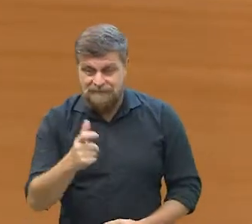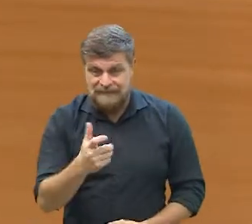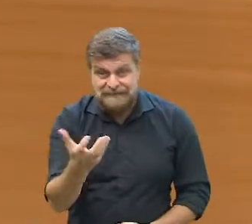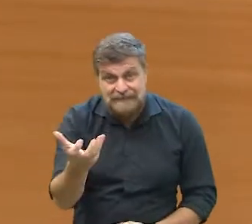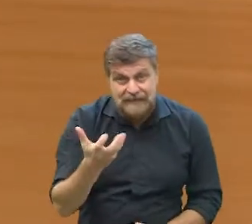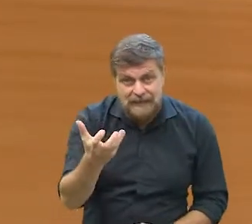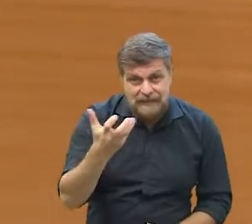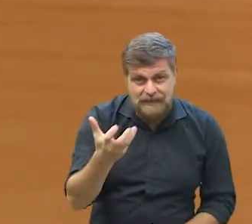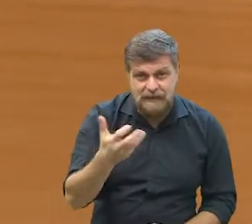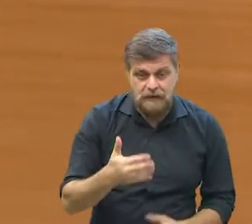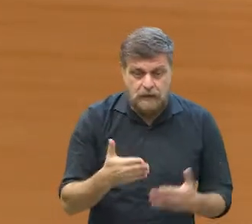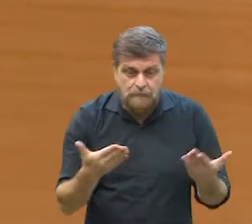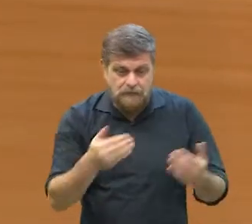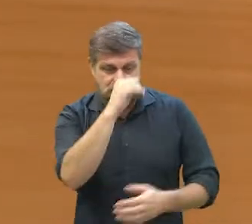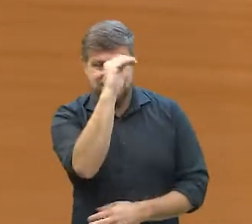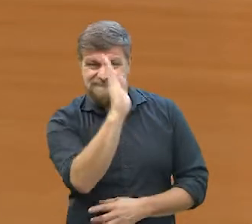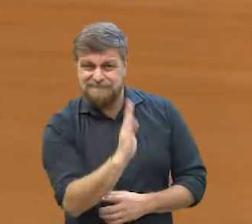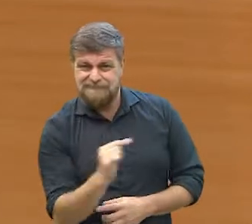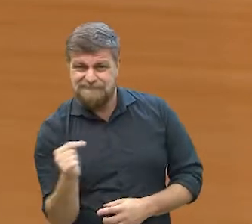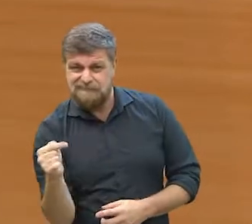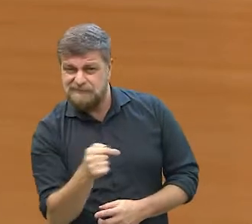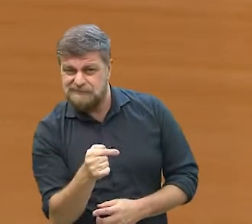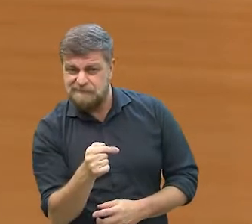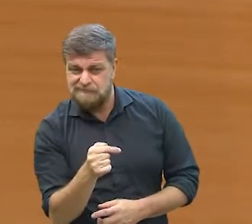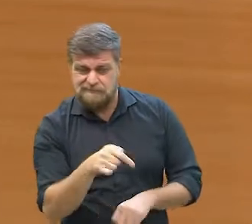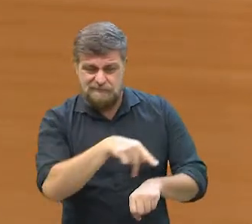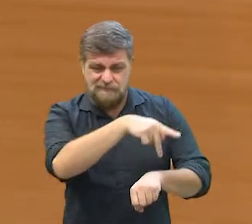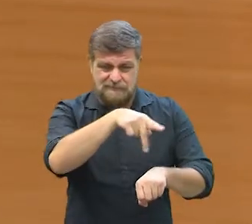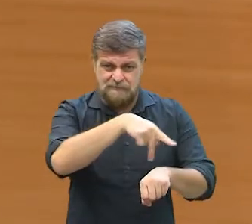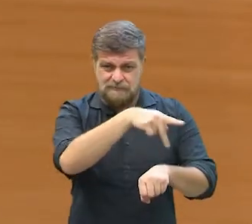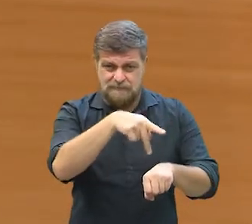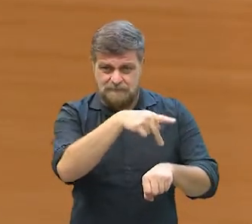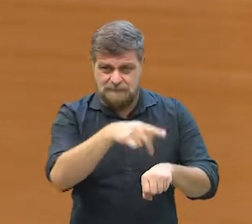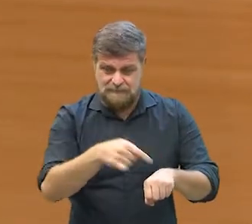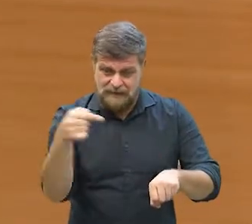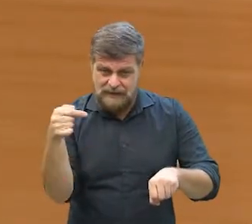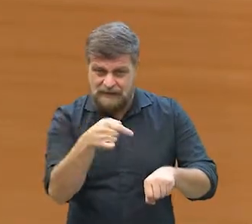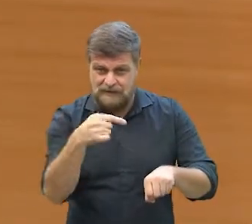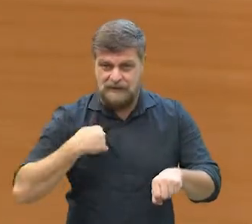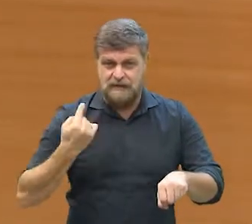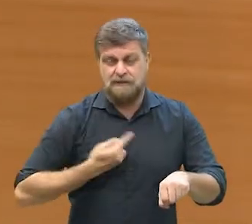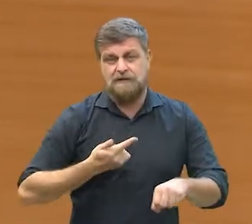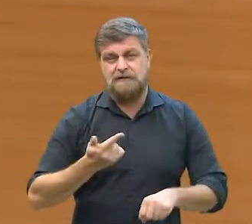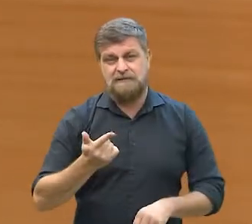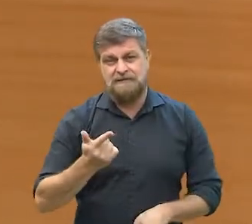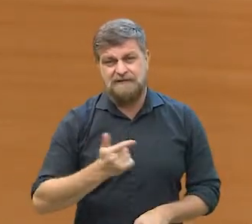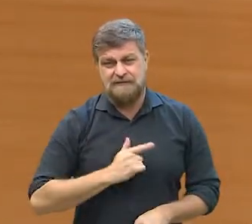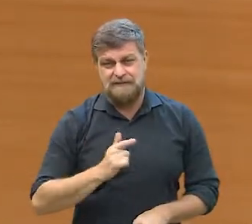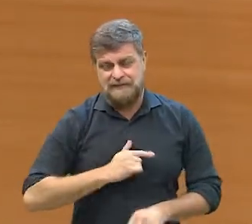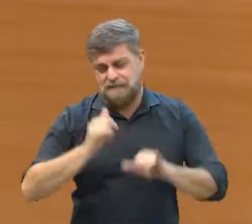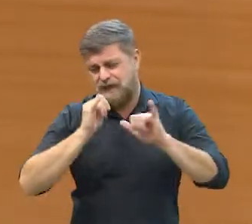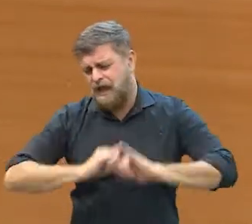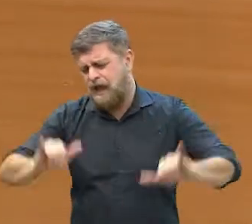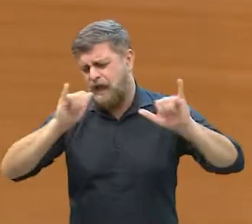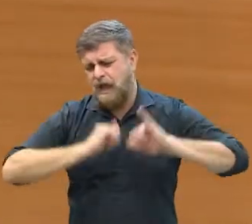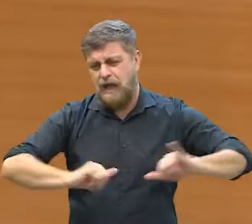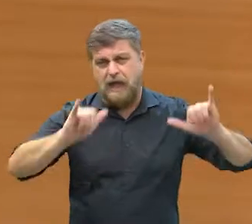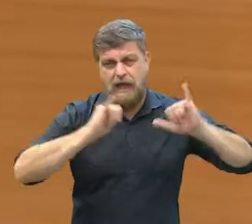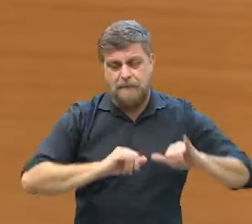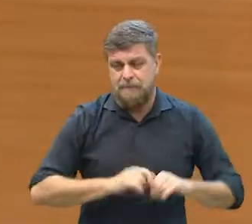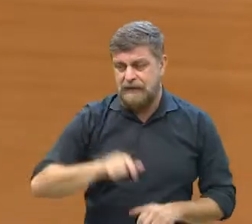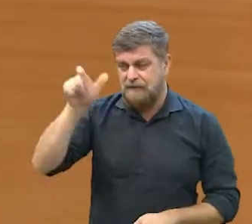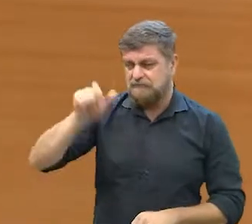procurando vacina, mas que no Brasil, assim, no Brasil, nós temos aí amplas